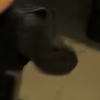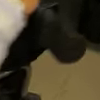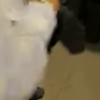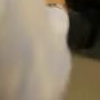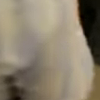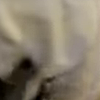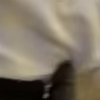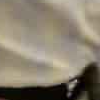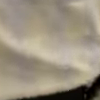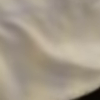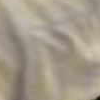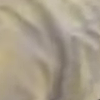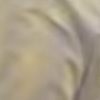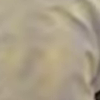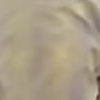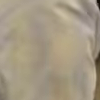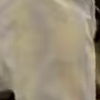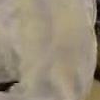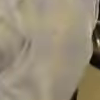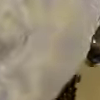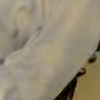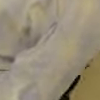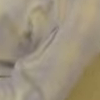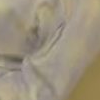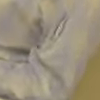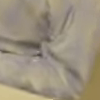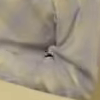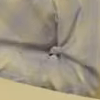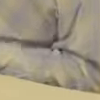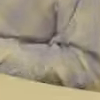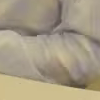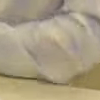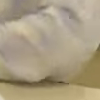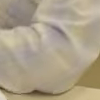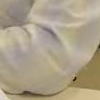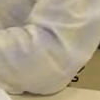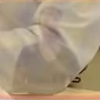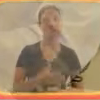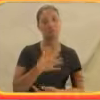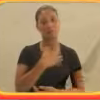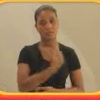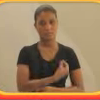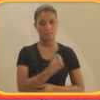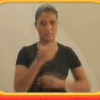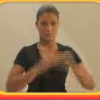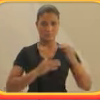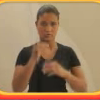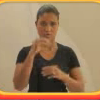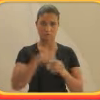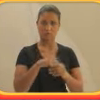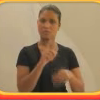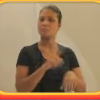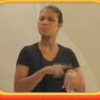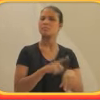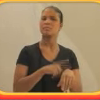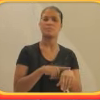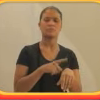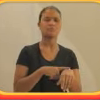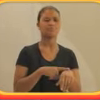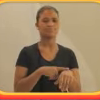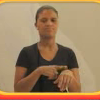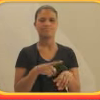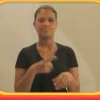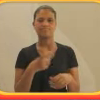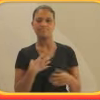rodas, Jário com a perna esquerda dobrada sobre a direita chega a uma mesa com computador e digita. Minha vida profissional foi um momento especialmente